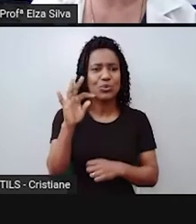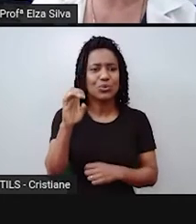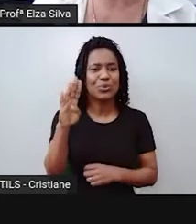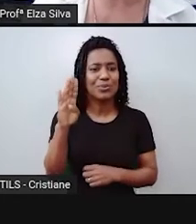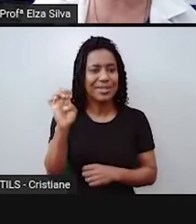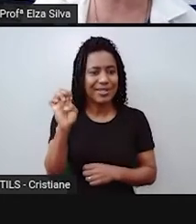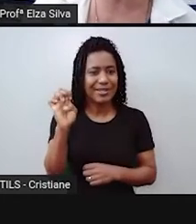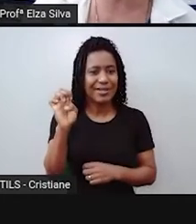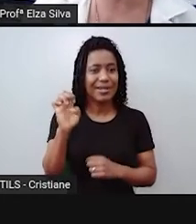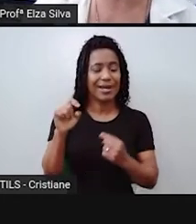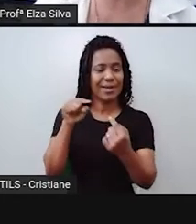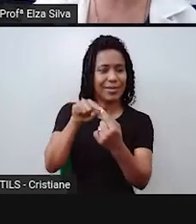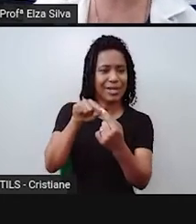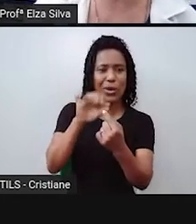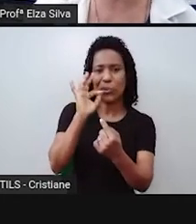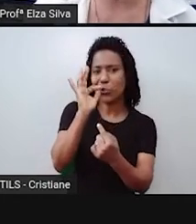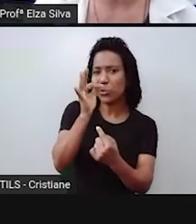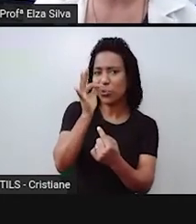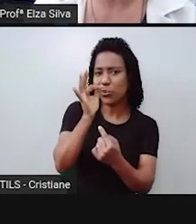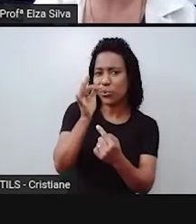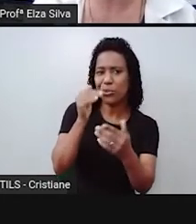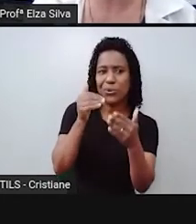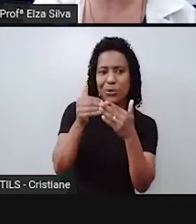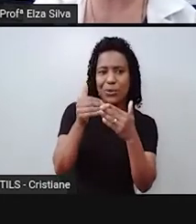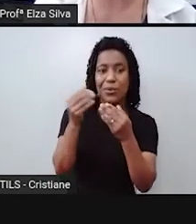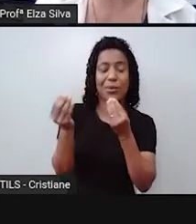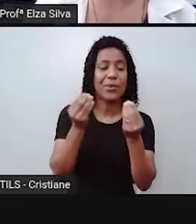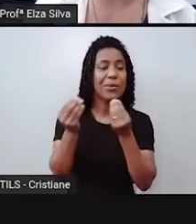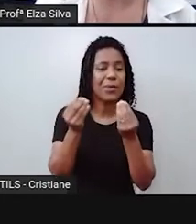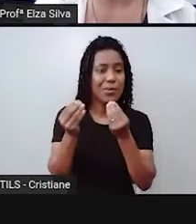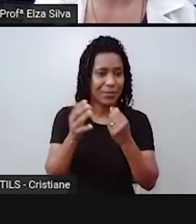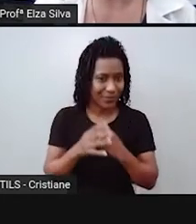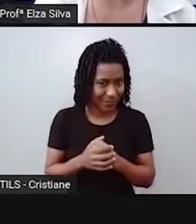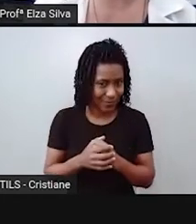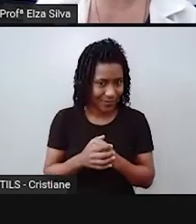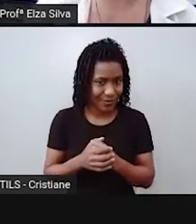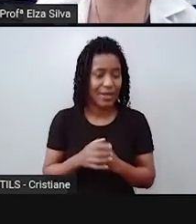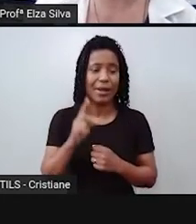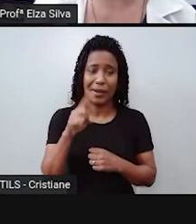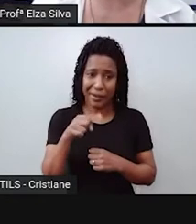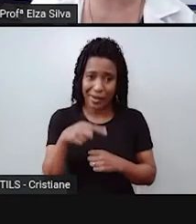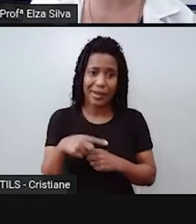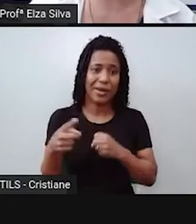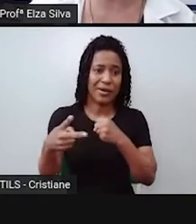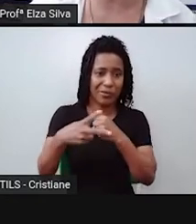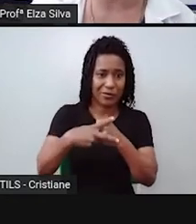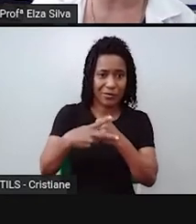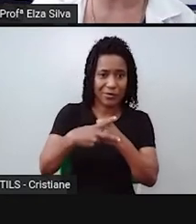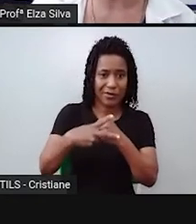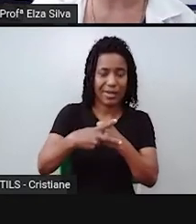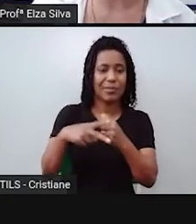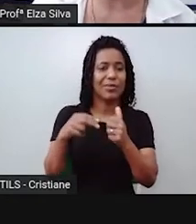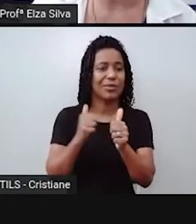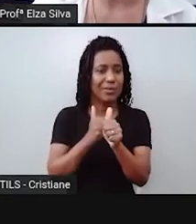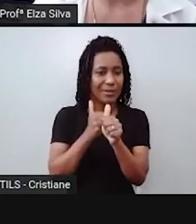Porque a gente precisa do verbo to be como verbo auxiliar para construir esta expressão.